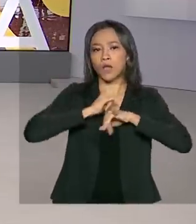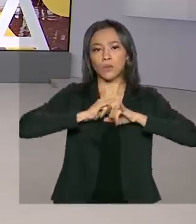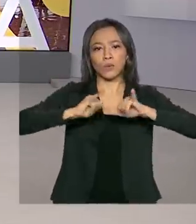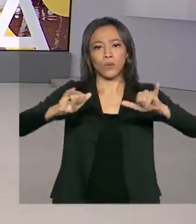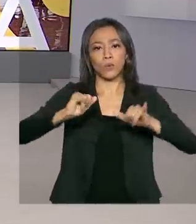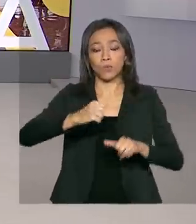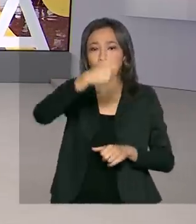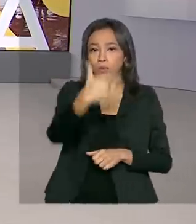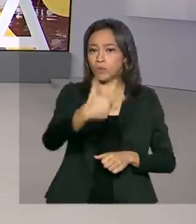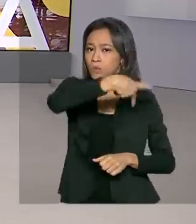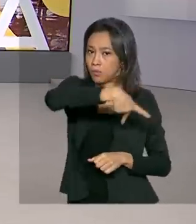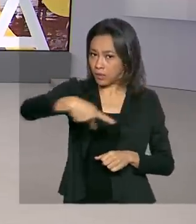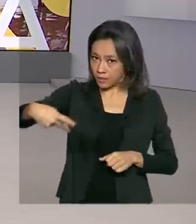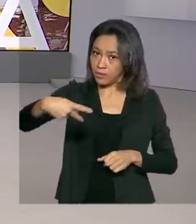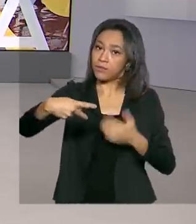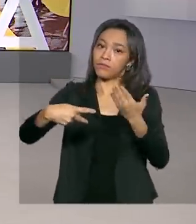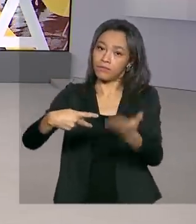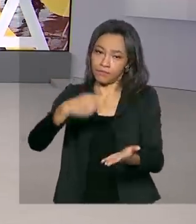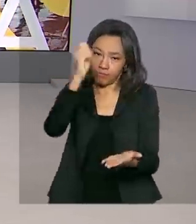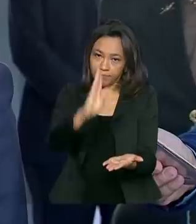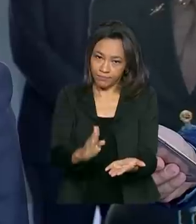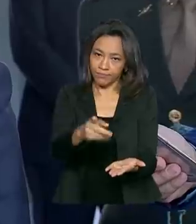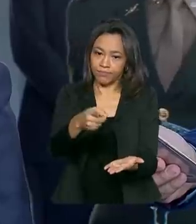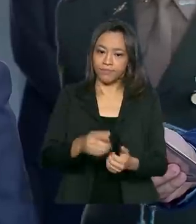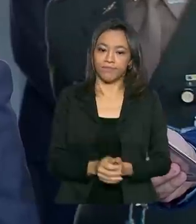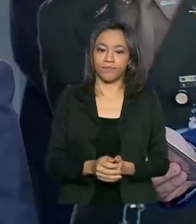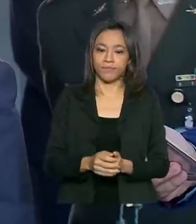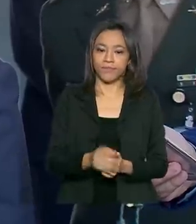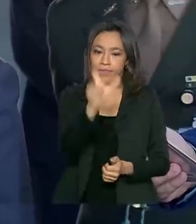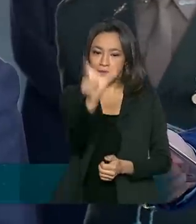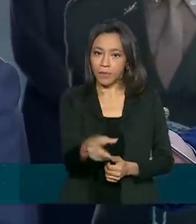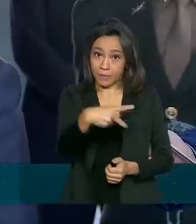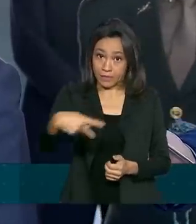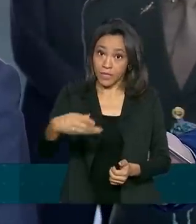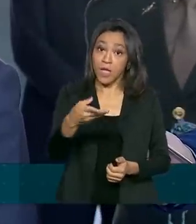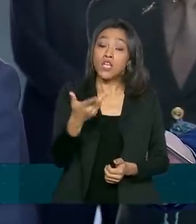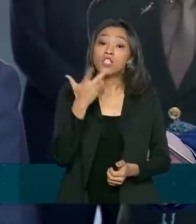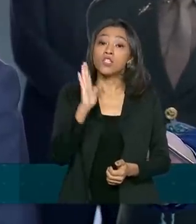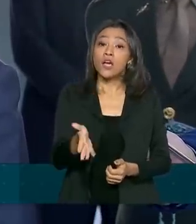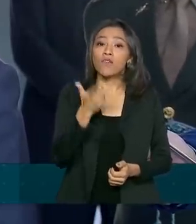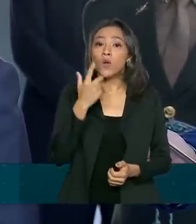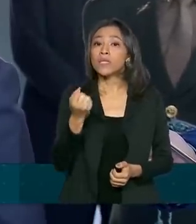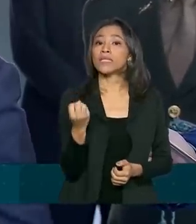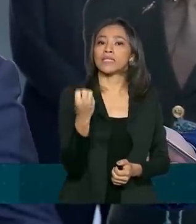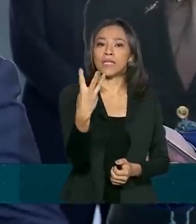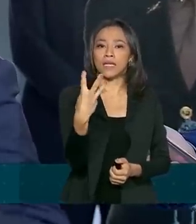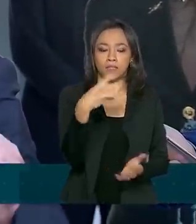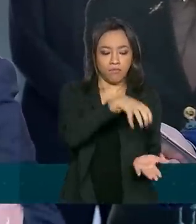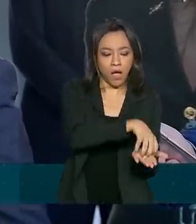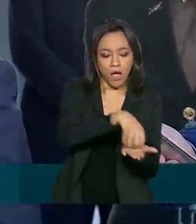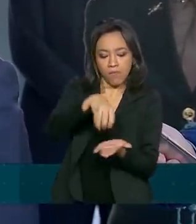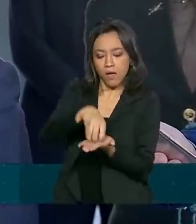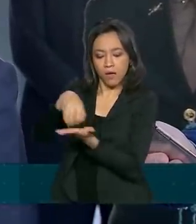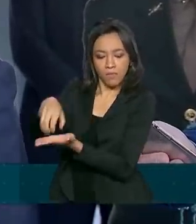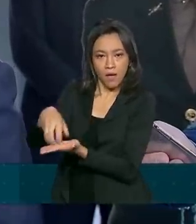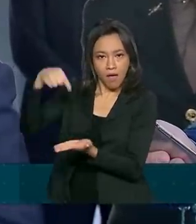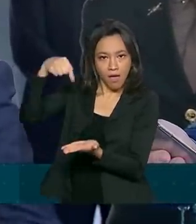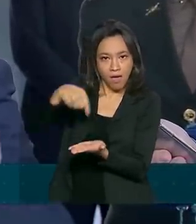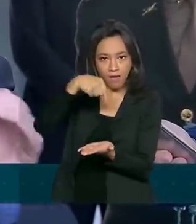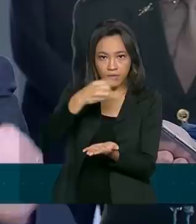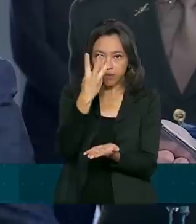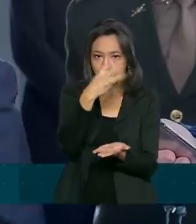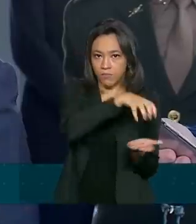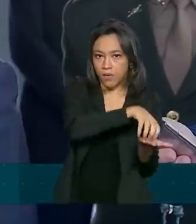que preside o Conselho da Amazônia. Fão estabelecidas agora três bases permanentes e, a partir dessas bases, são